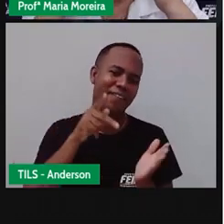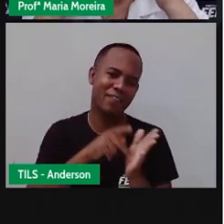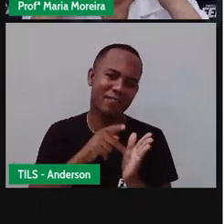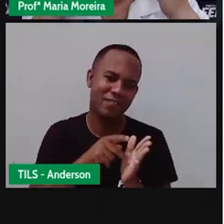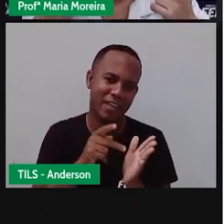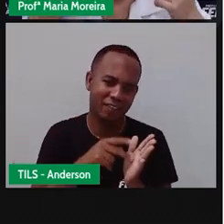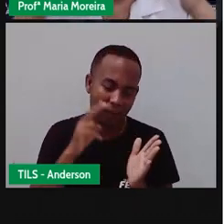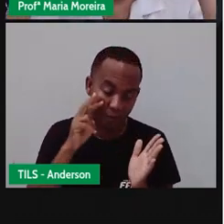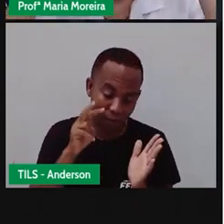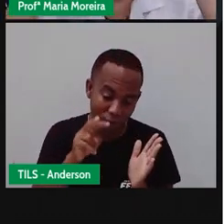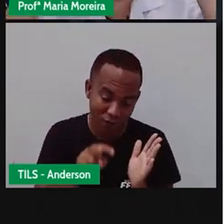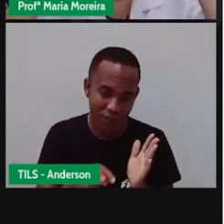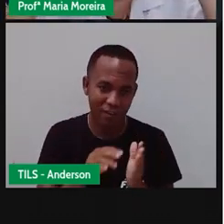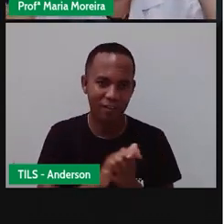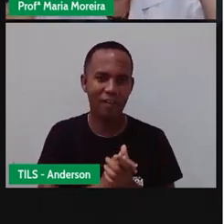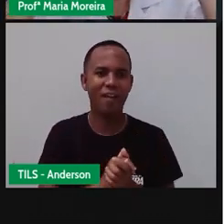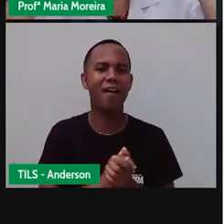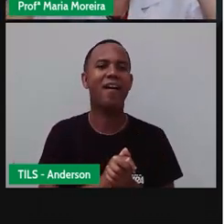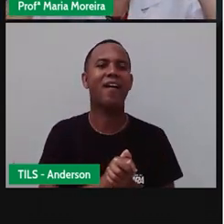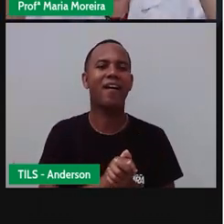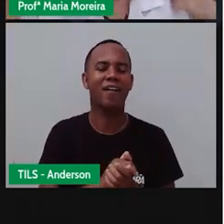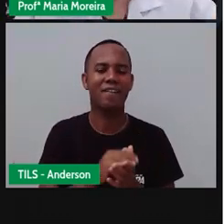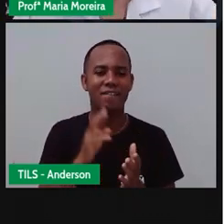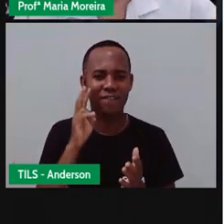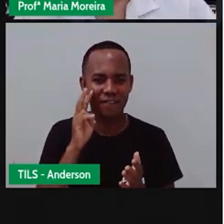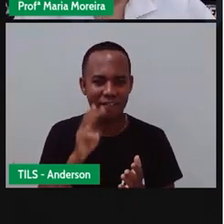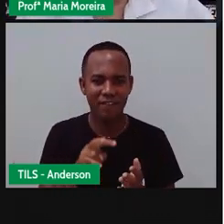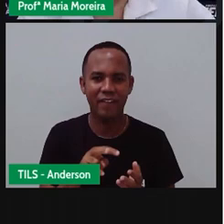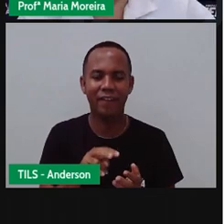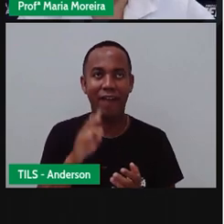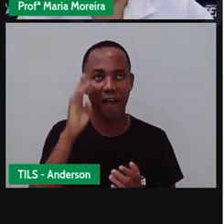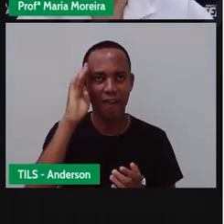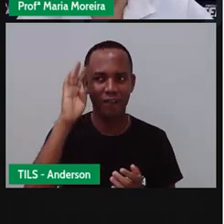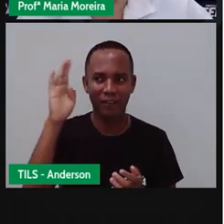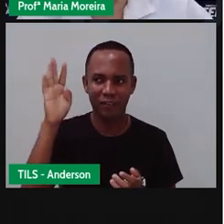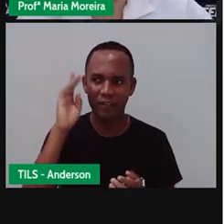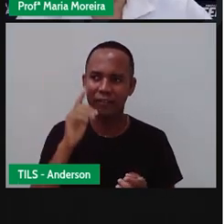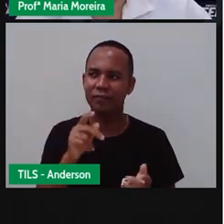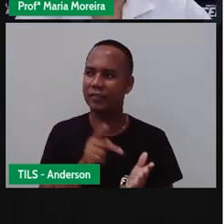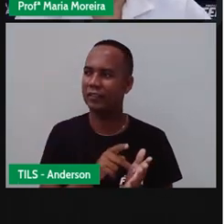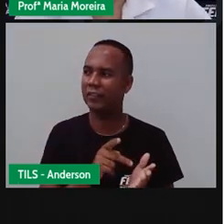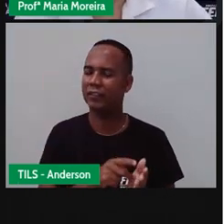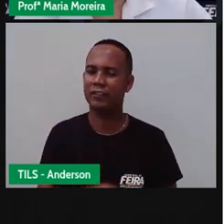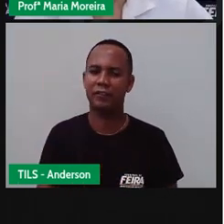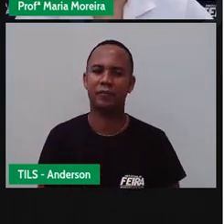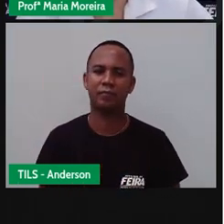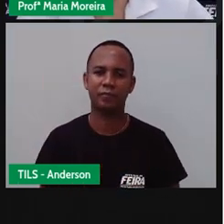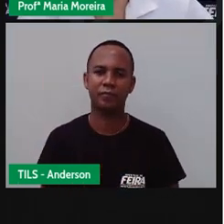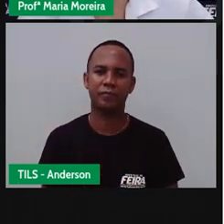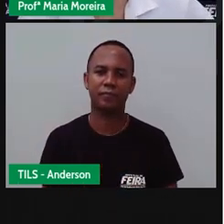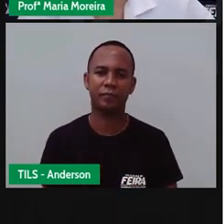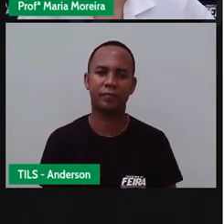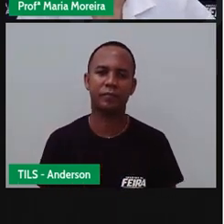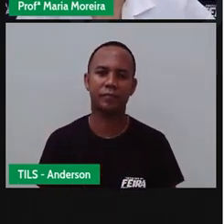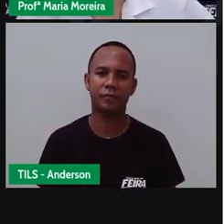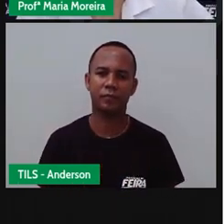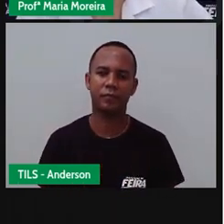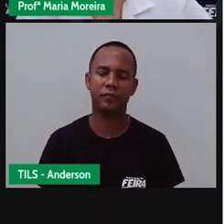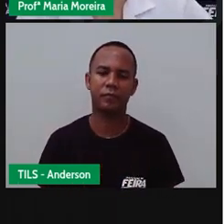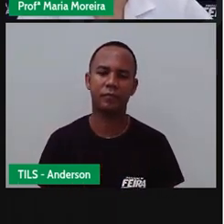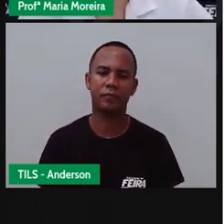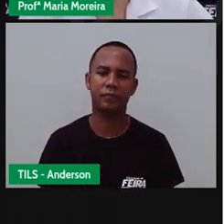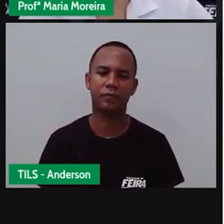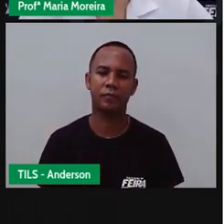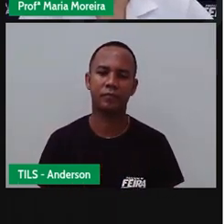estou visualizando, eu não estou o quê? Só imaginando. Certo? Que são o quê? Os